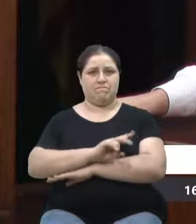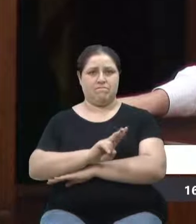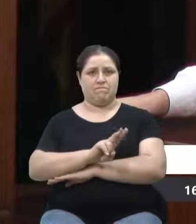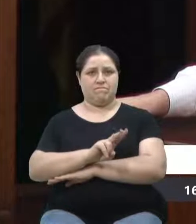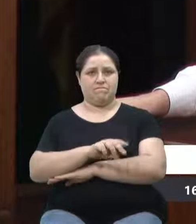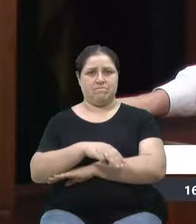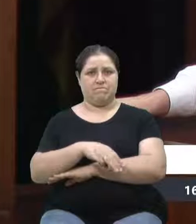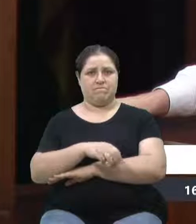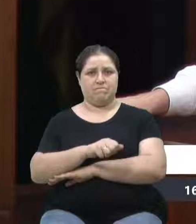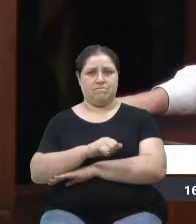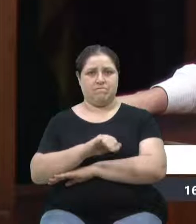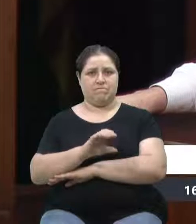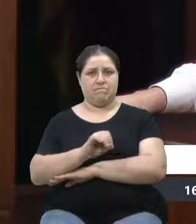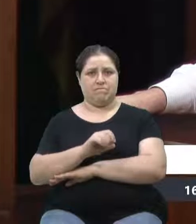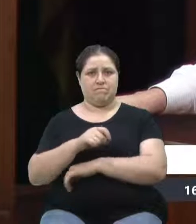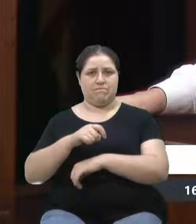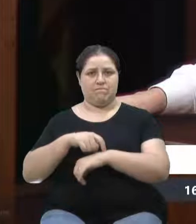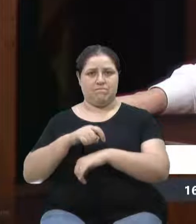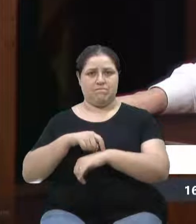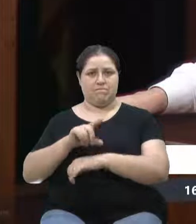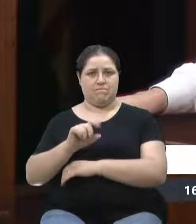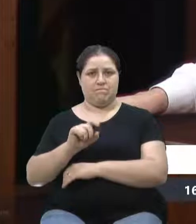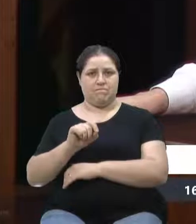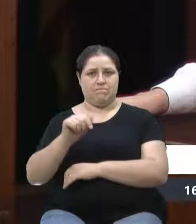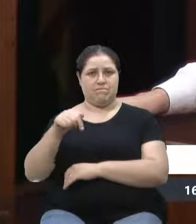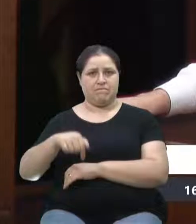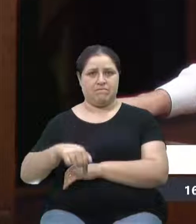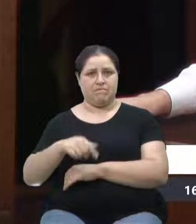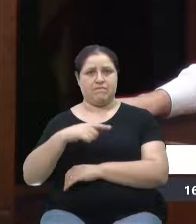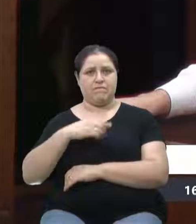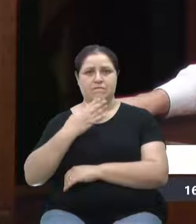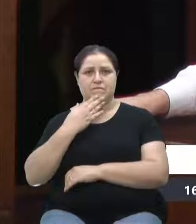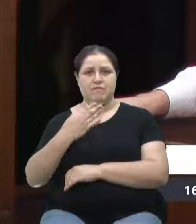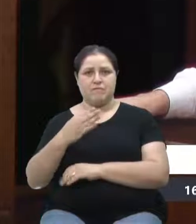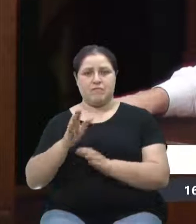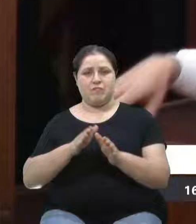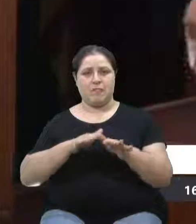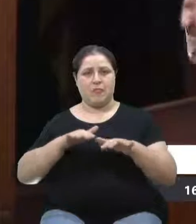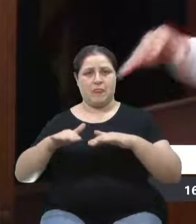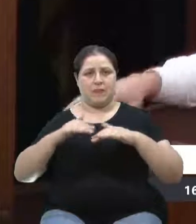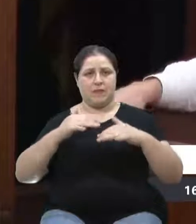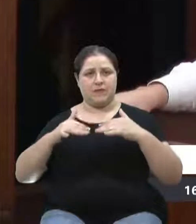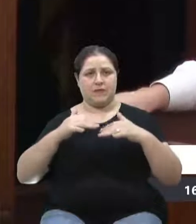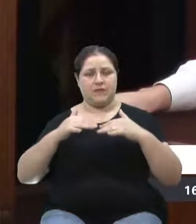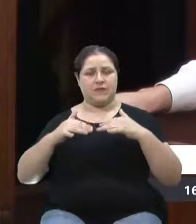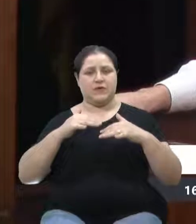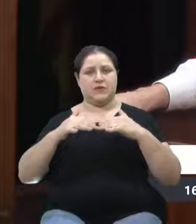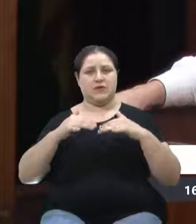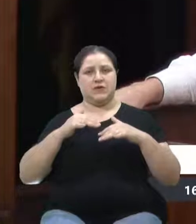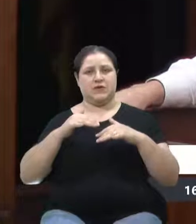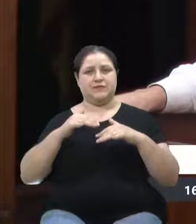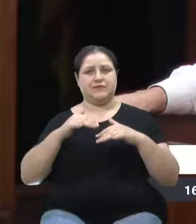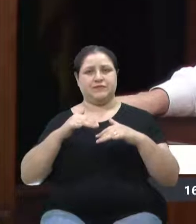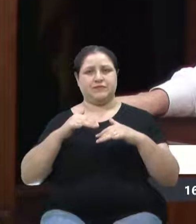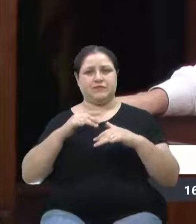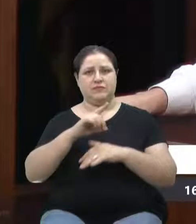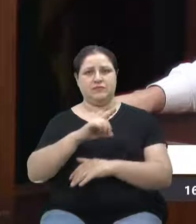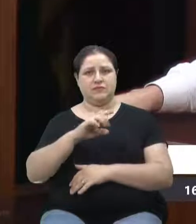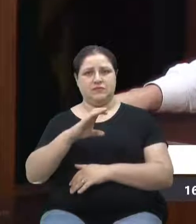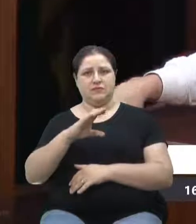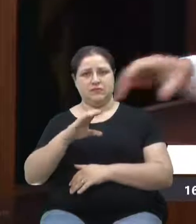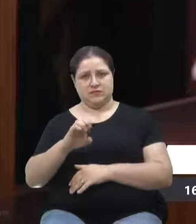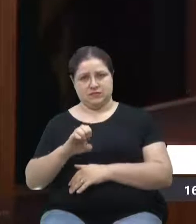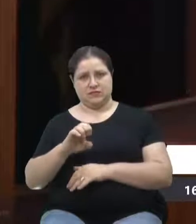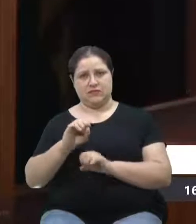aqui neste plenário, às 10h da manhã, um pedido que vem do movimento estudantil, do pessoal do DCE e do movimento